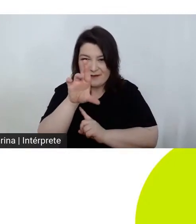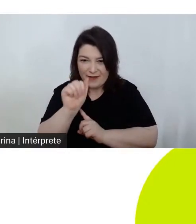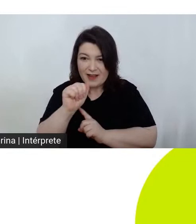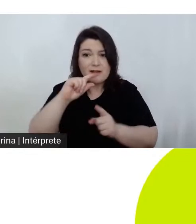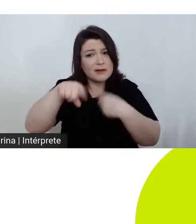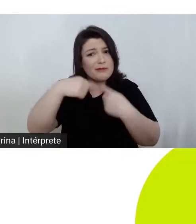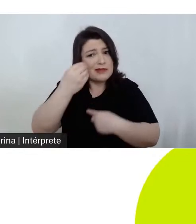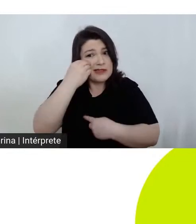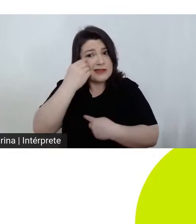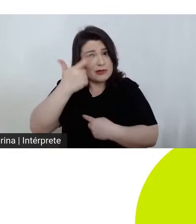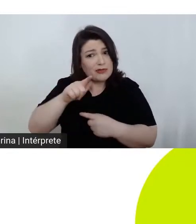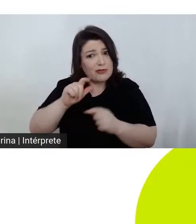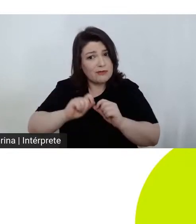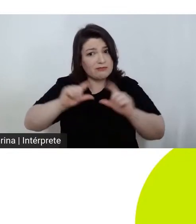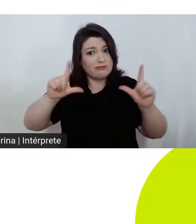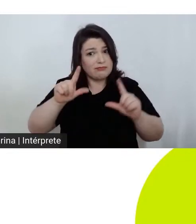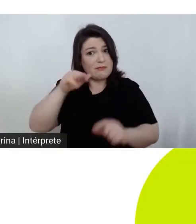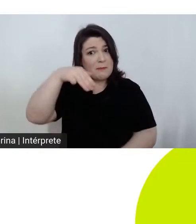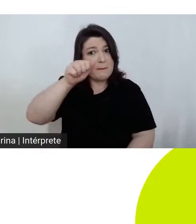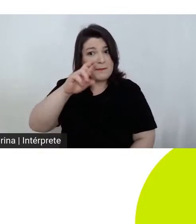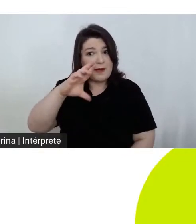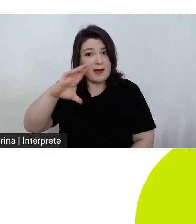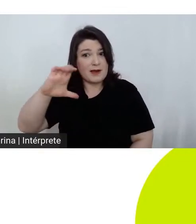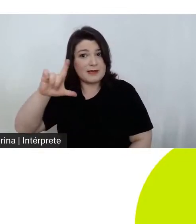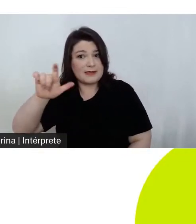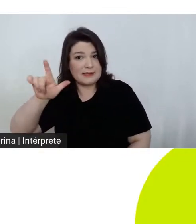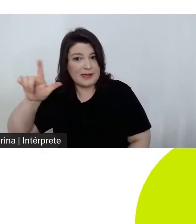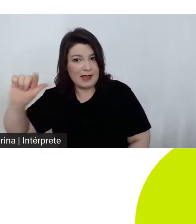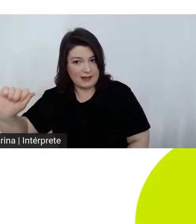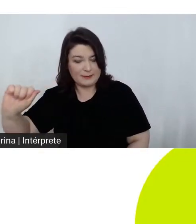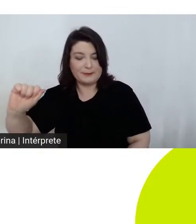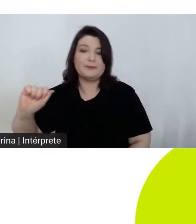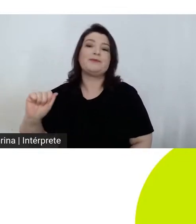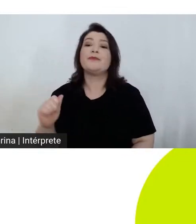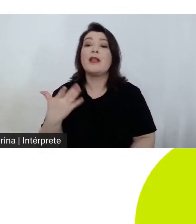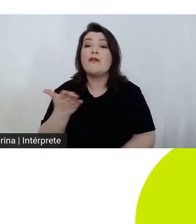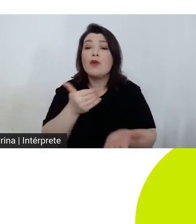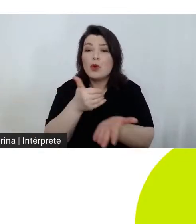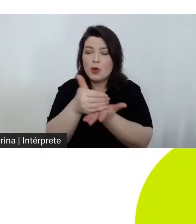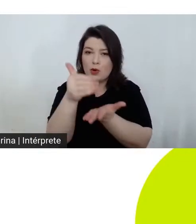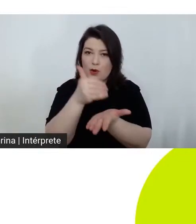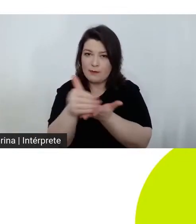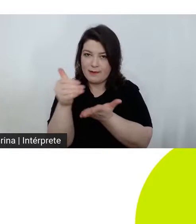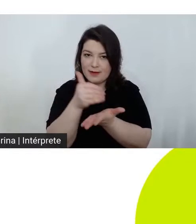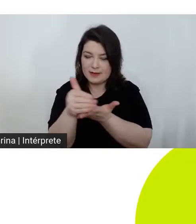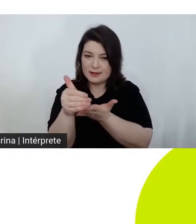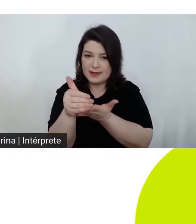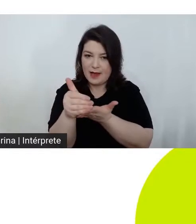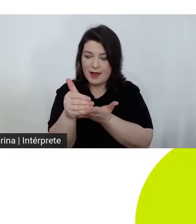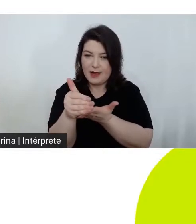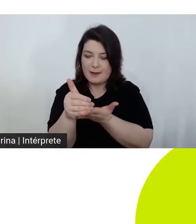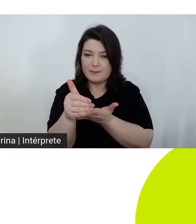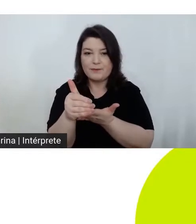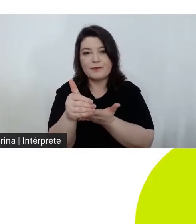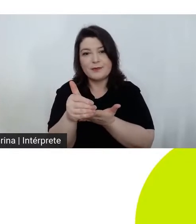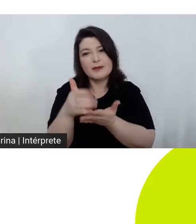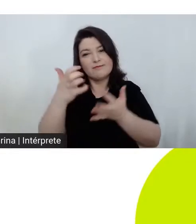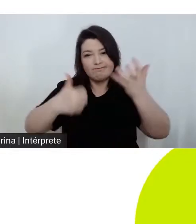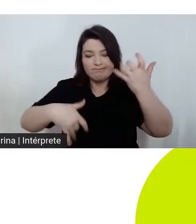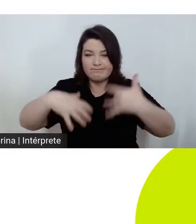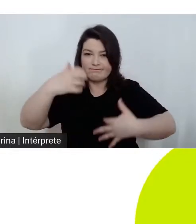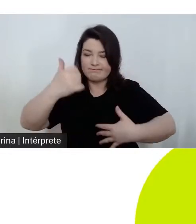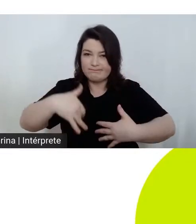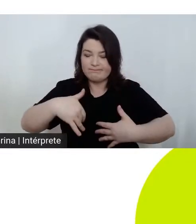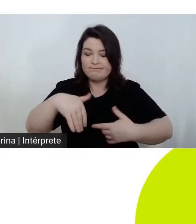Marcela de novo. Mas, então, queria aqui começar falando algumas palavras, mais algumas palavras sobre